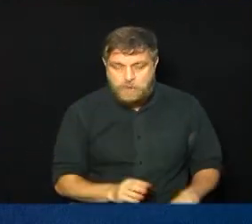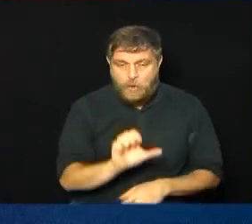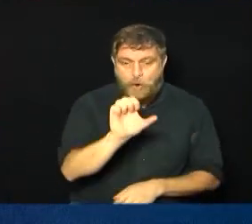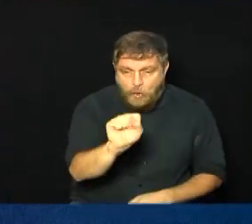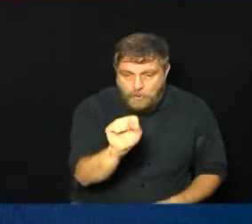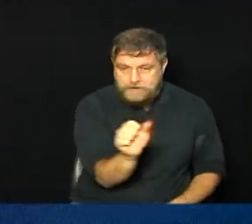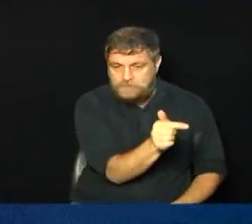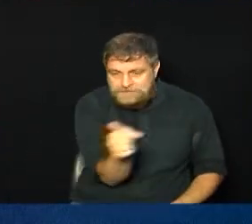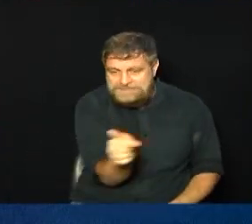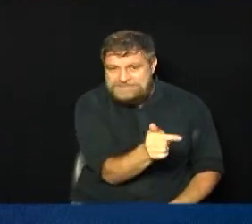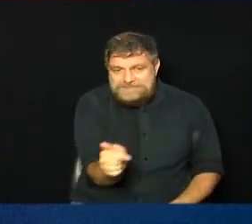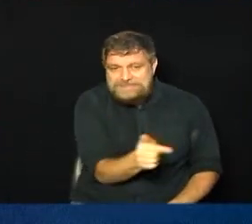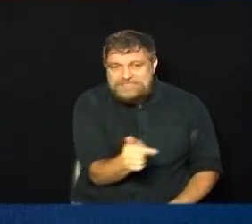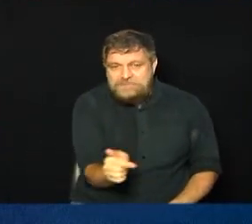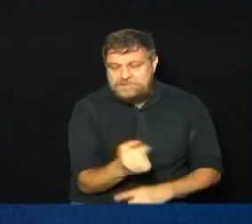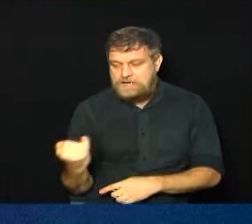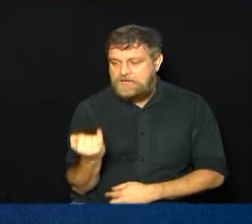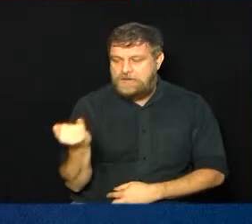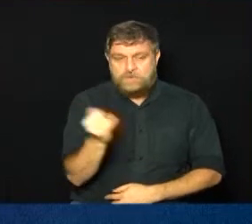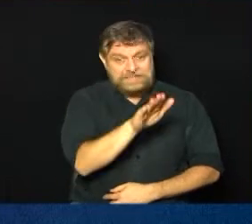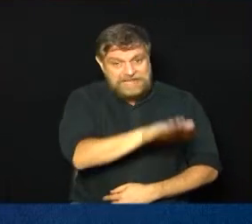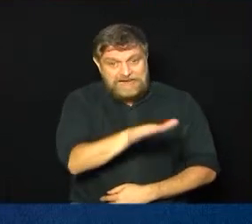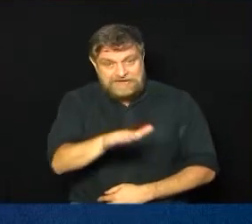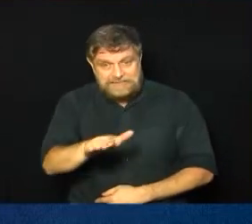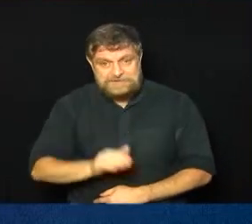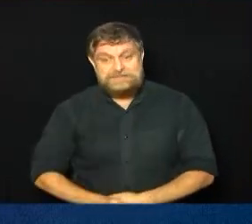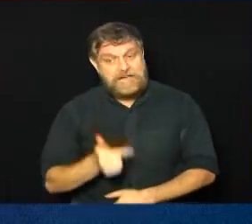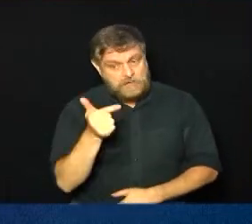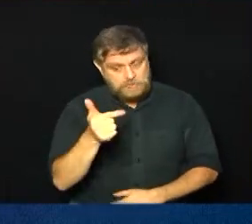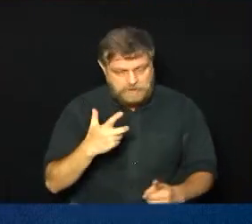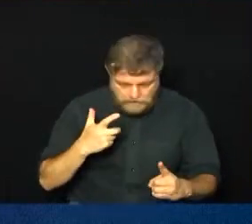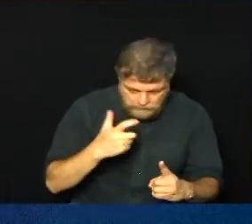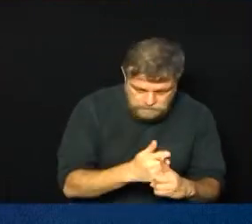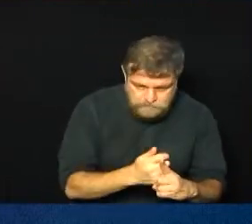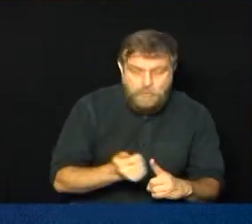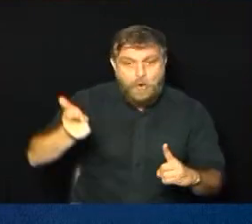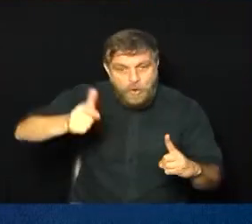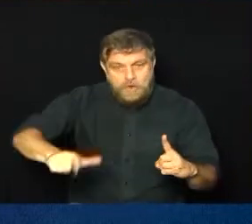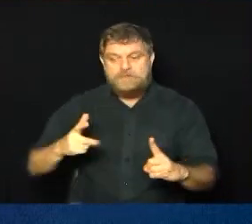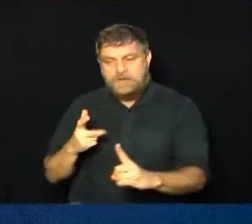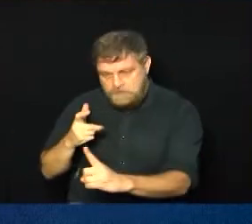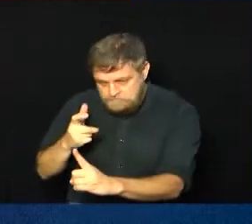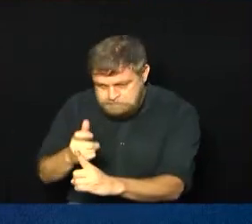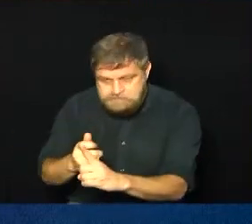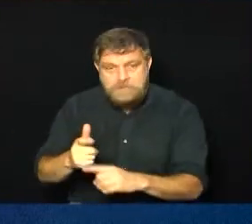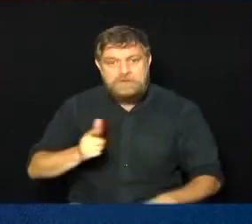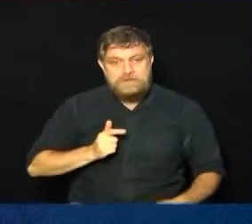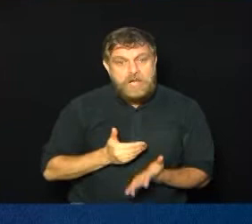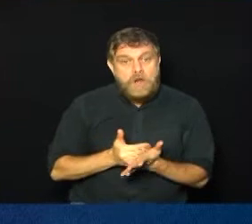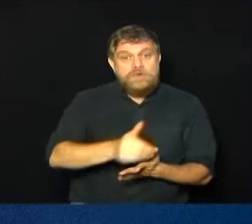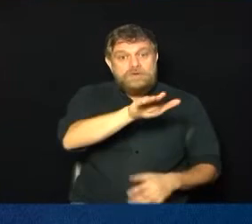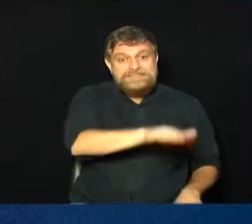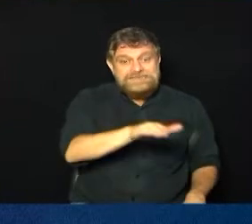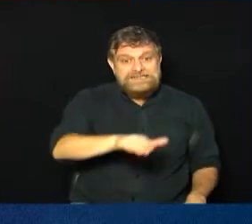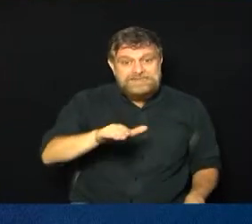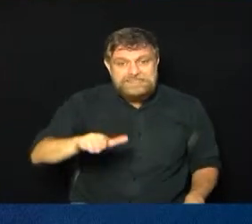semanas e é importante que as crianças completem a vacinação. Neste primeiro momento, ao se iniciar a vacinação das crianças,